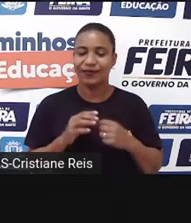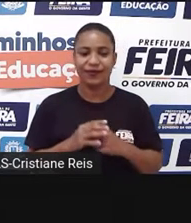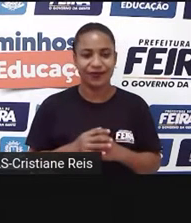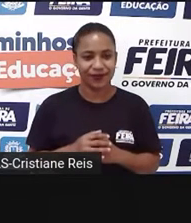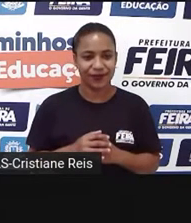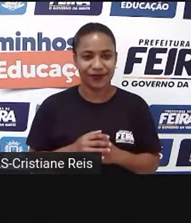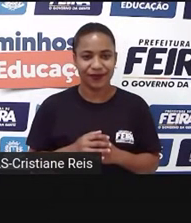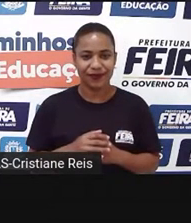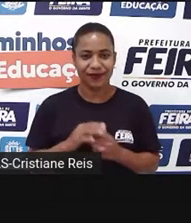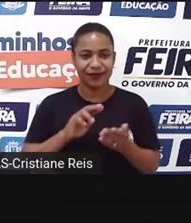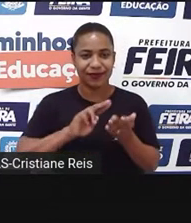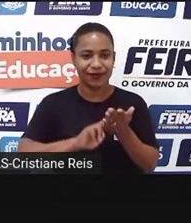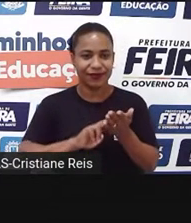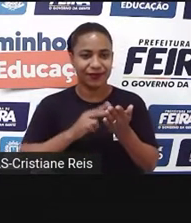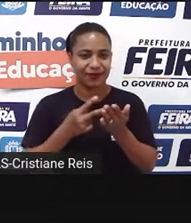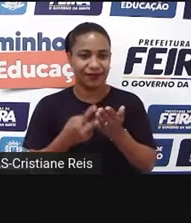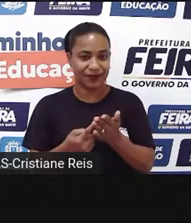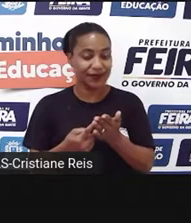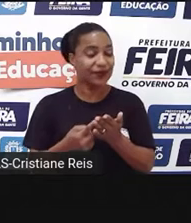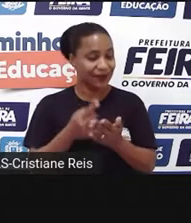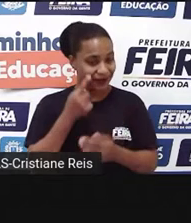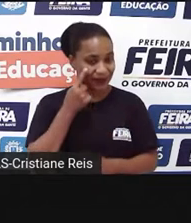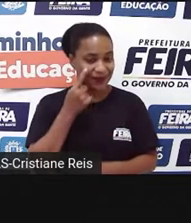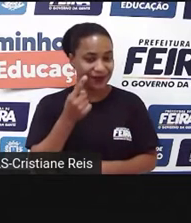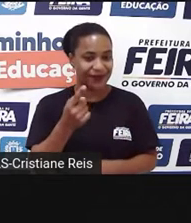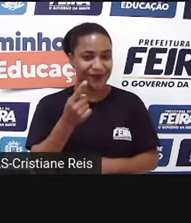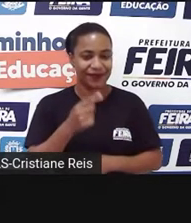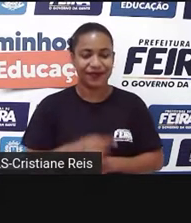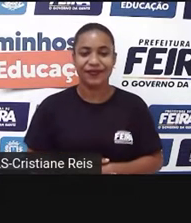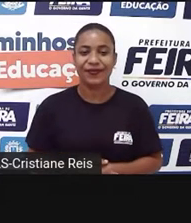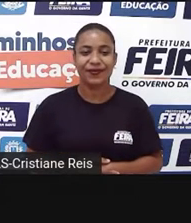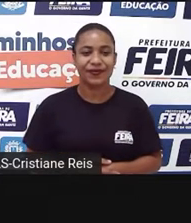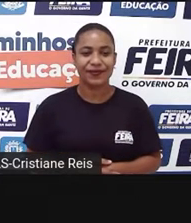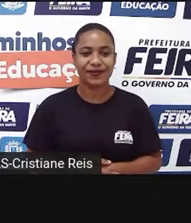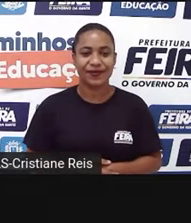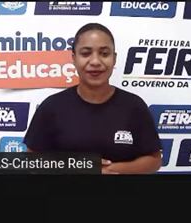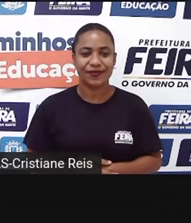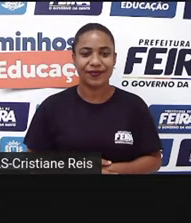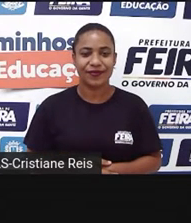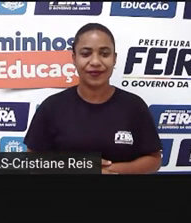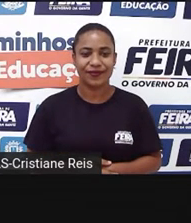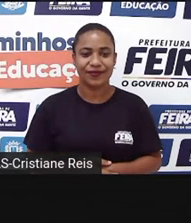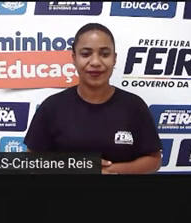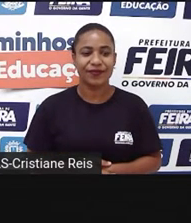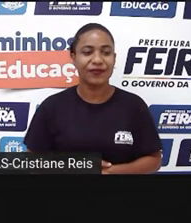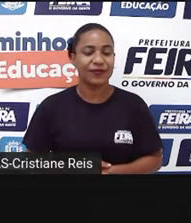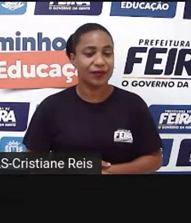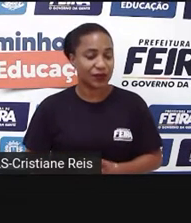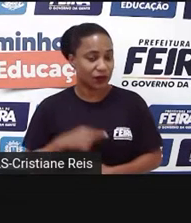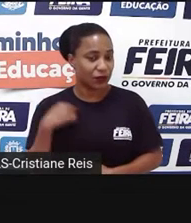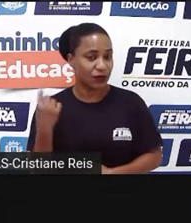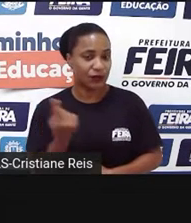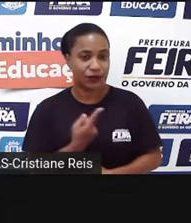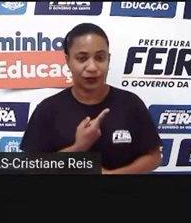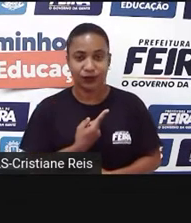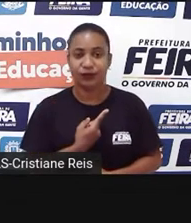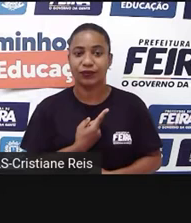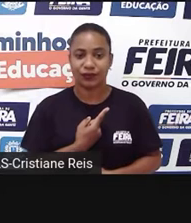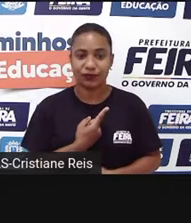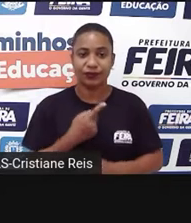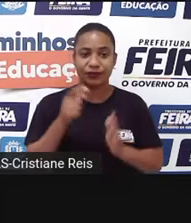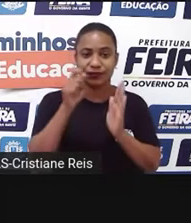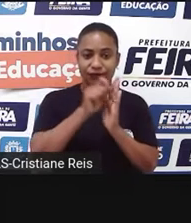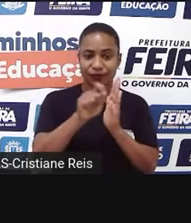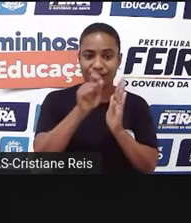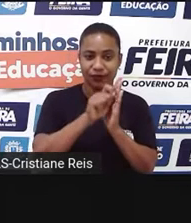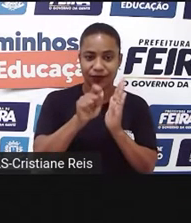How can you write a roleplay? Então como é que você, como é que nós, podemos escrever